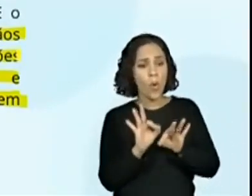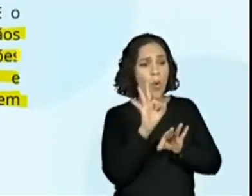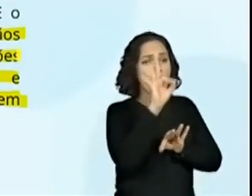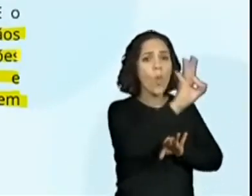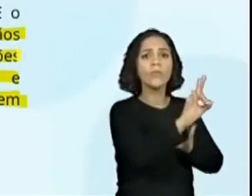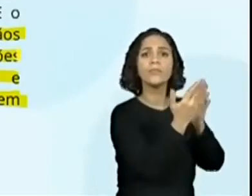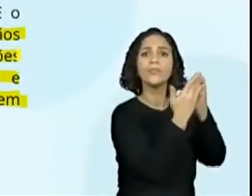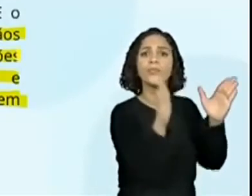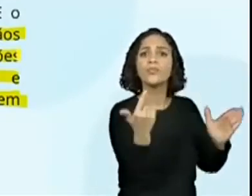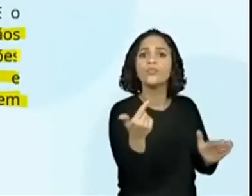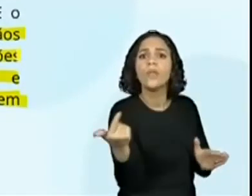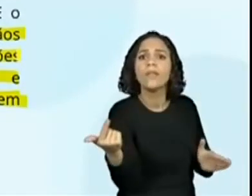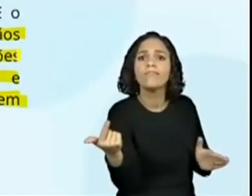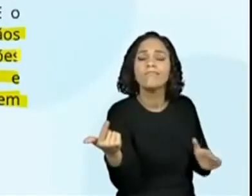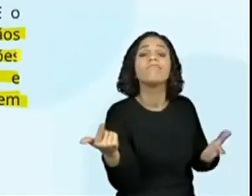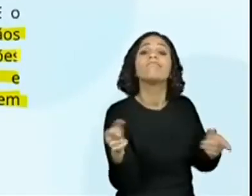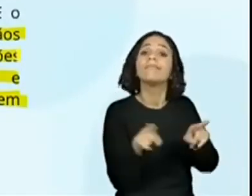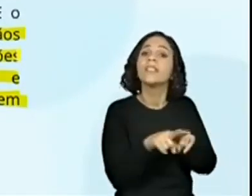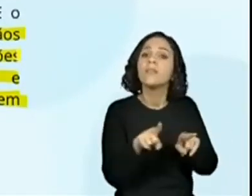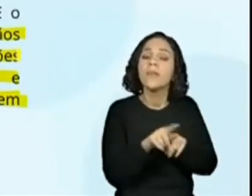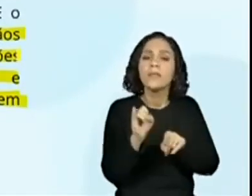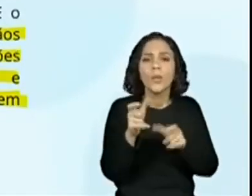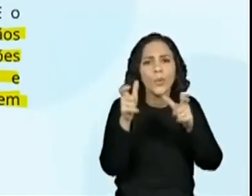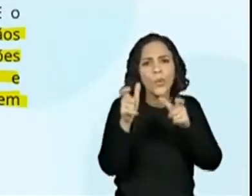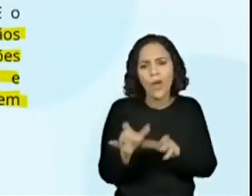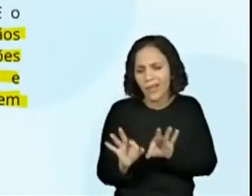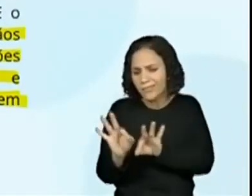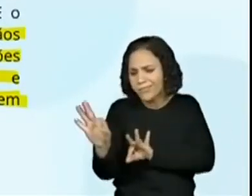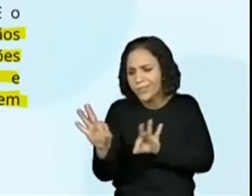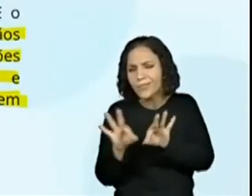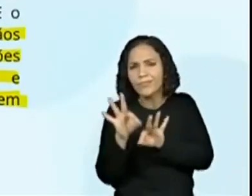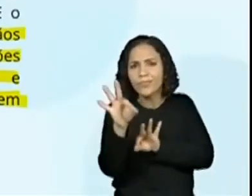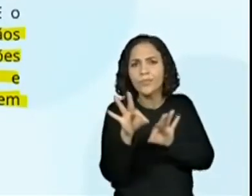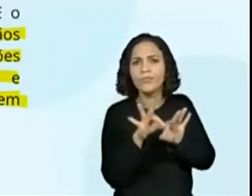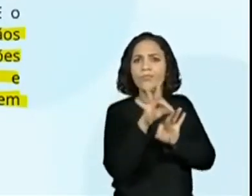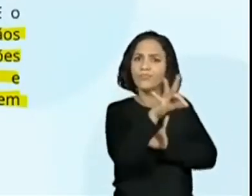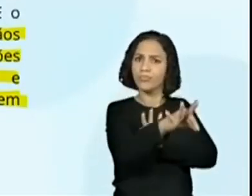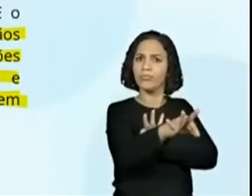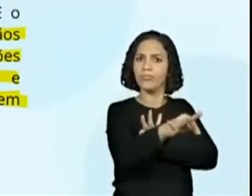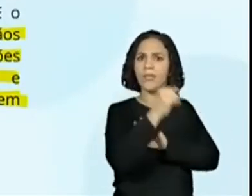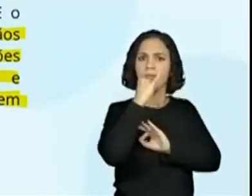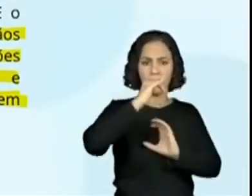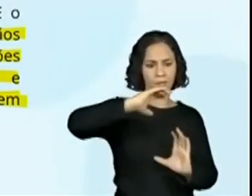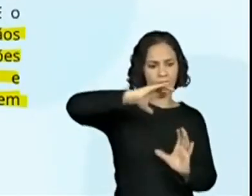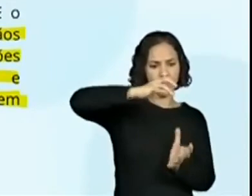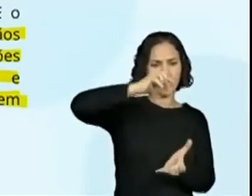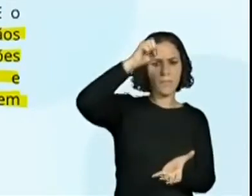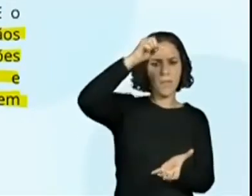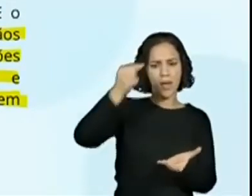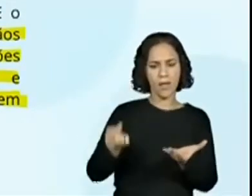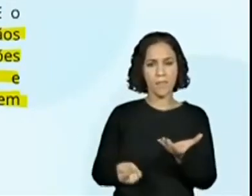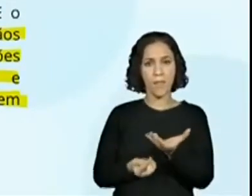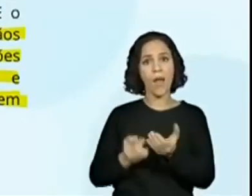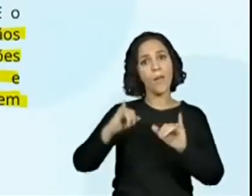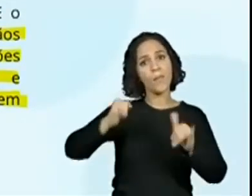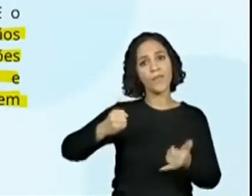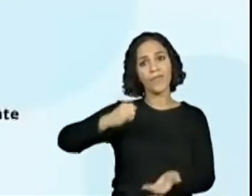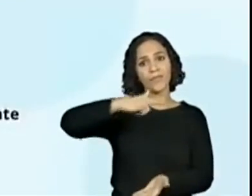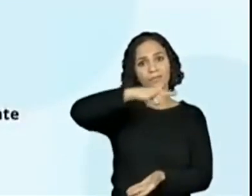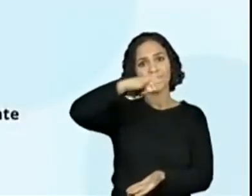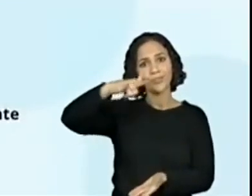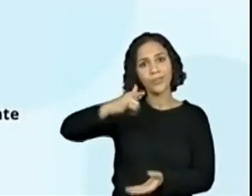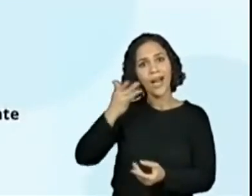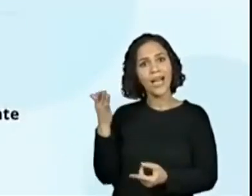biblioteca pública ou até mesmo em regiões afastadas do globo. Então, são iniciativas já